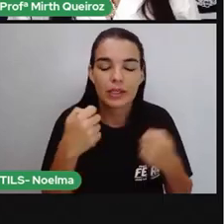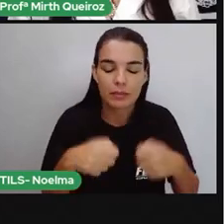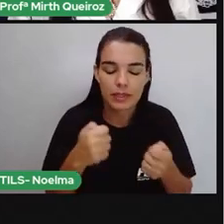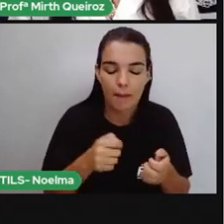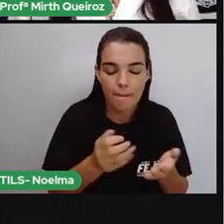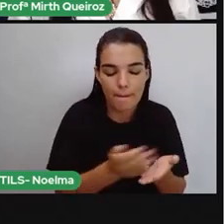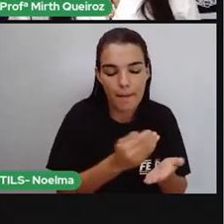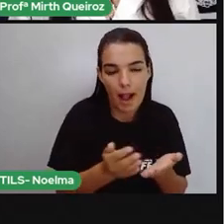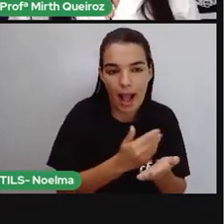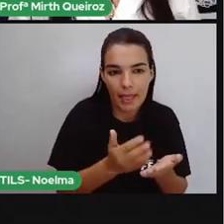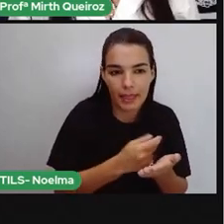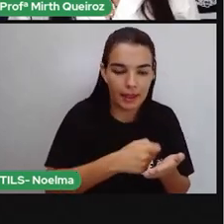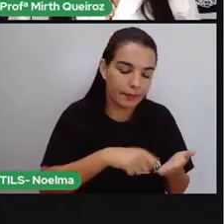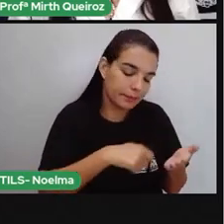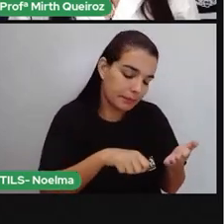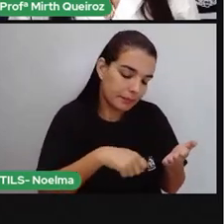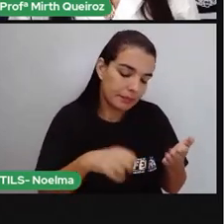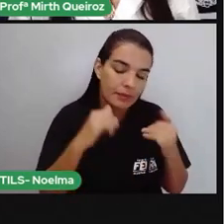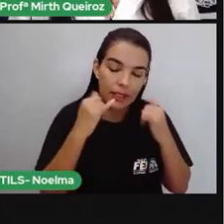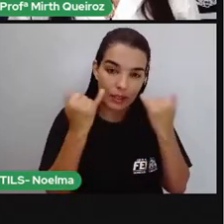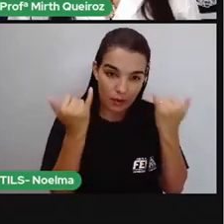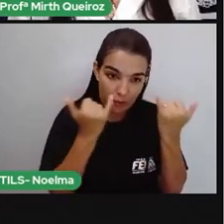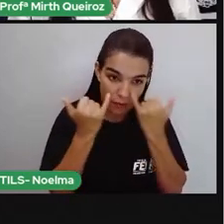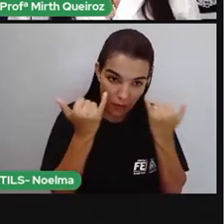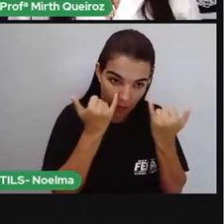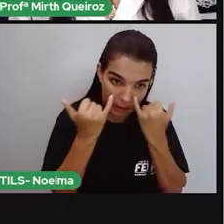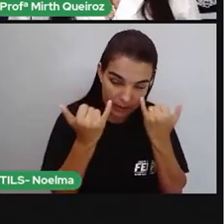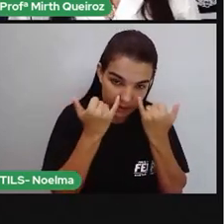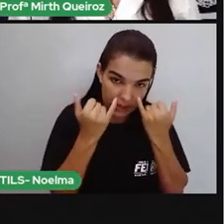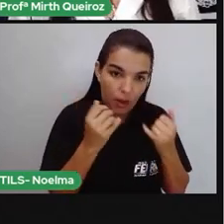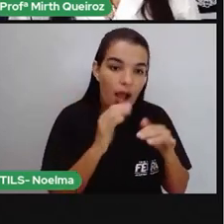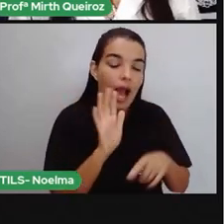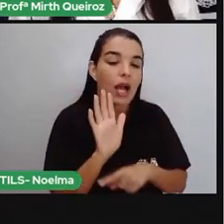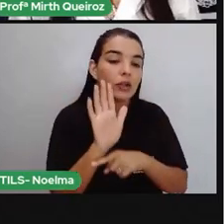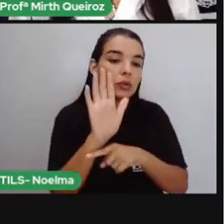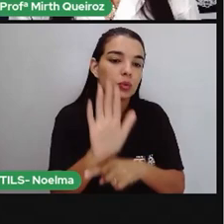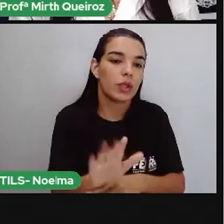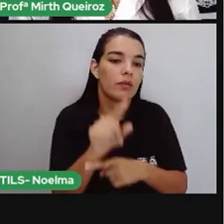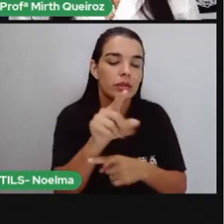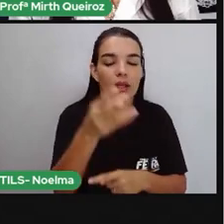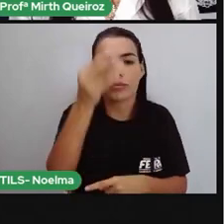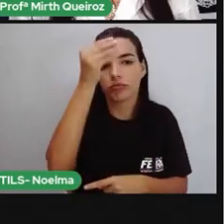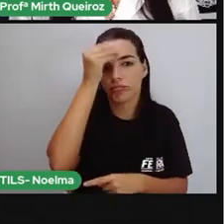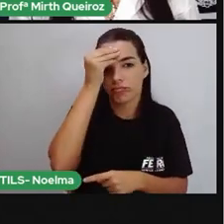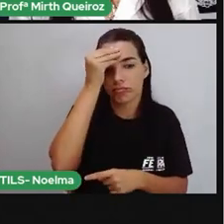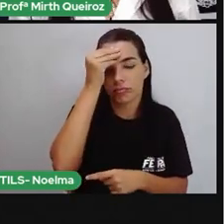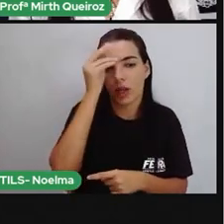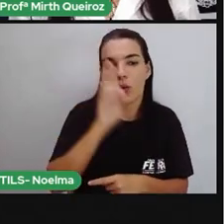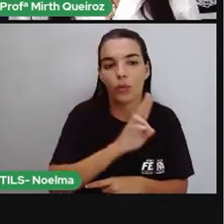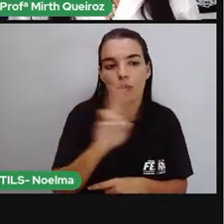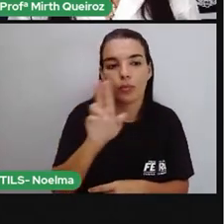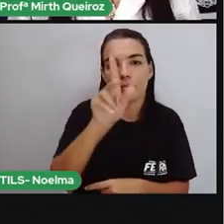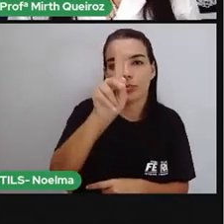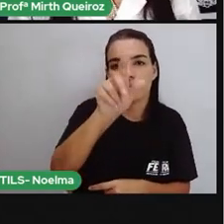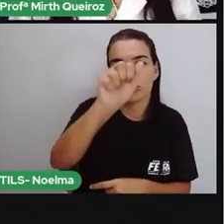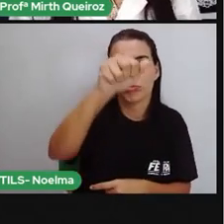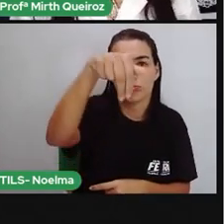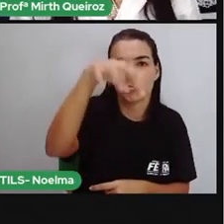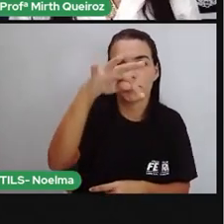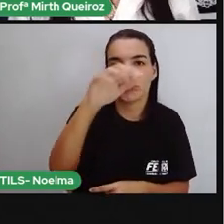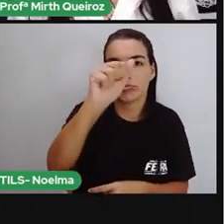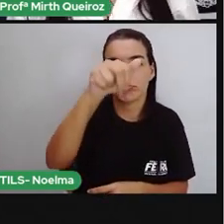registrem no caderno de vocês as informações que te ajudarão a compreender o complexo do Pantanal com a sua